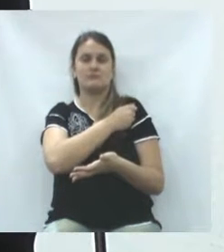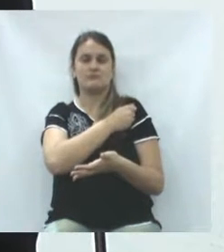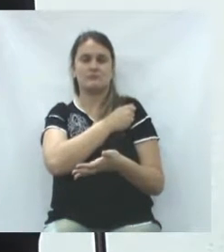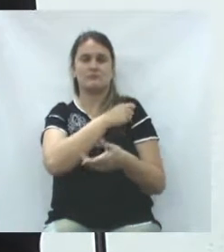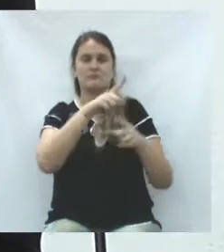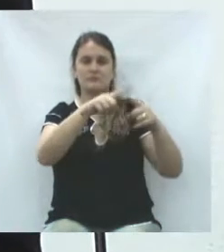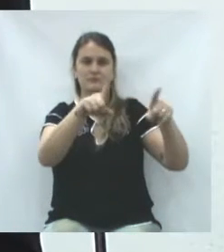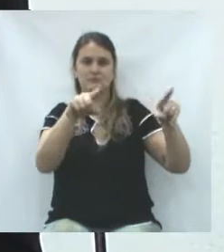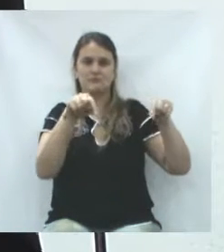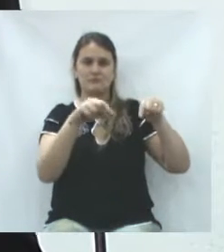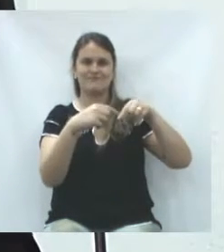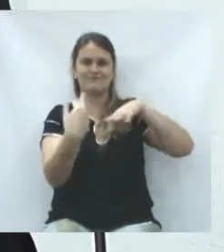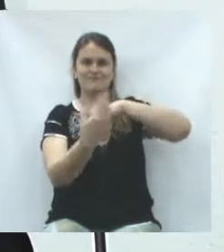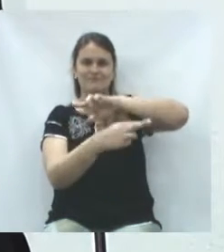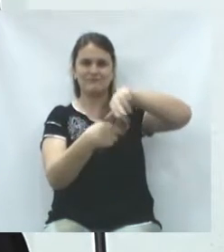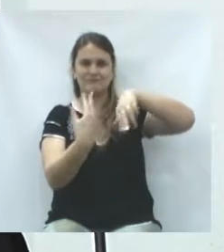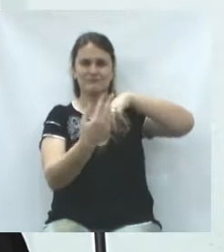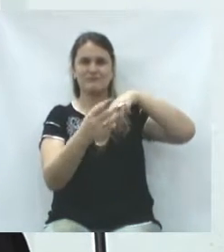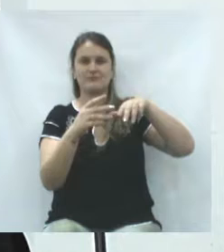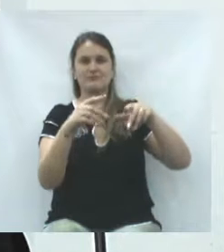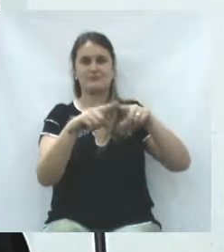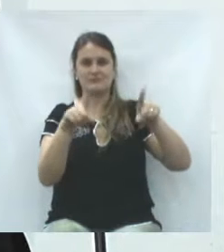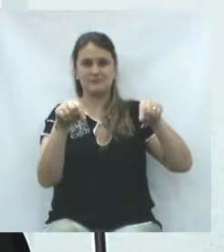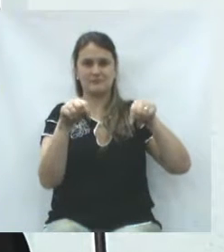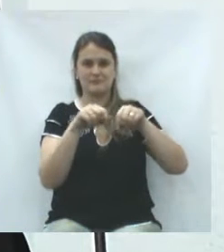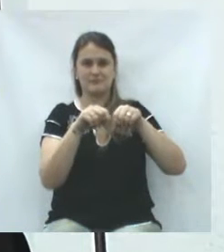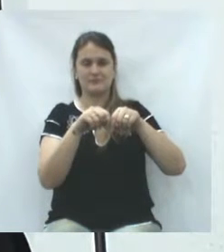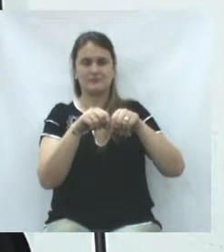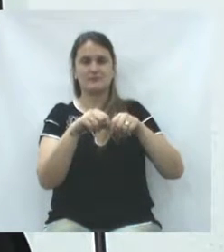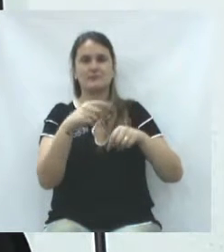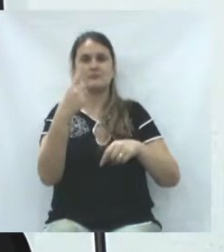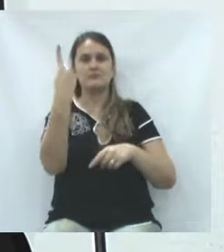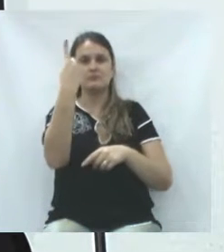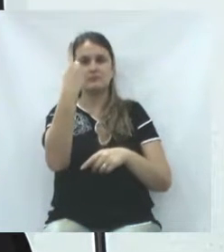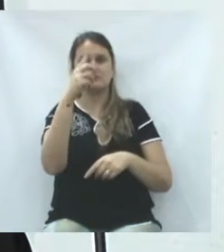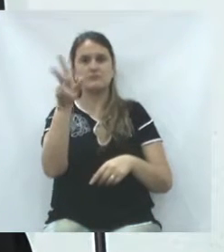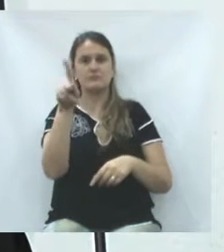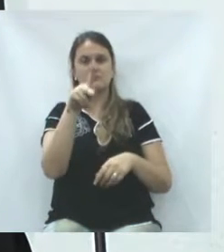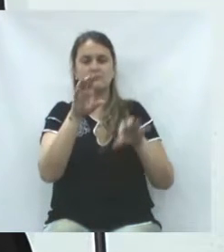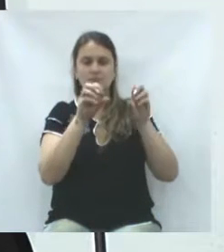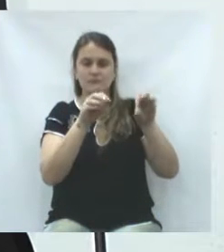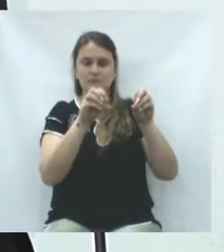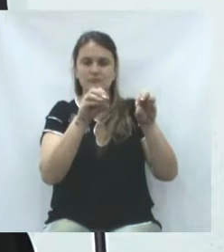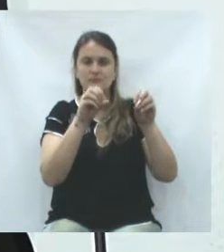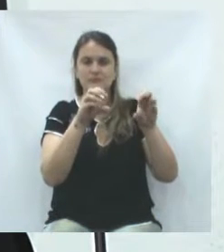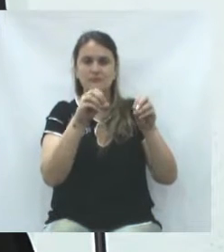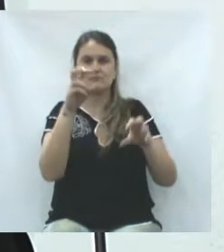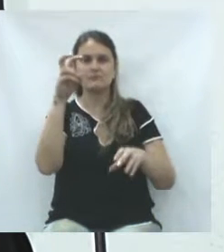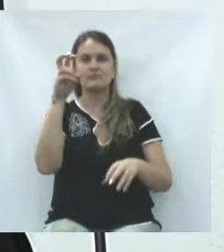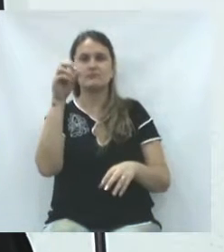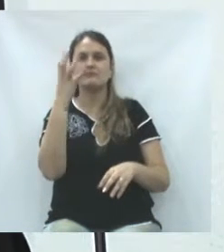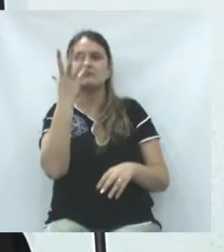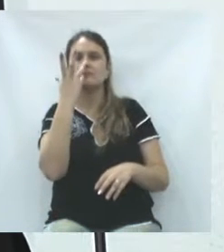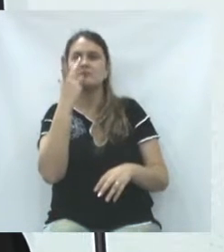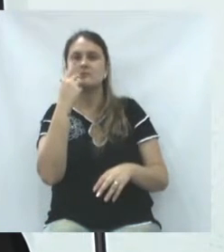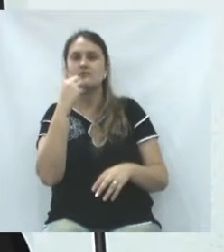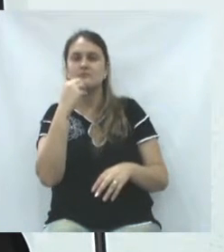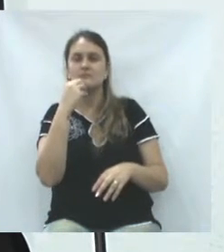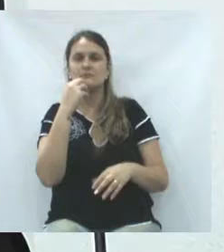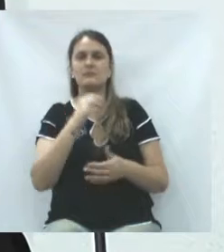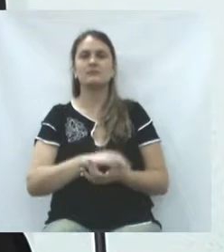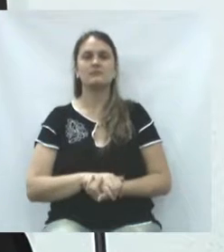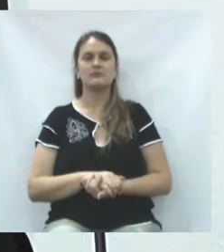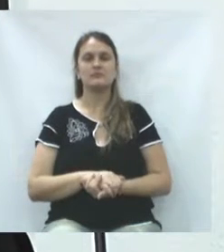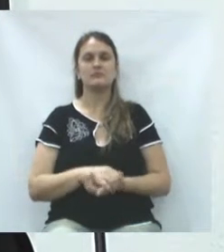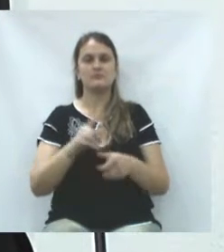sala multisseriada, onde a única professora trabalhava com quase 50 alunos.